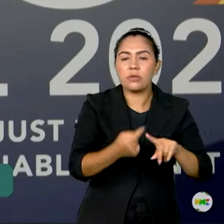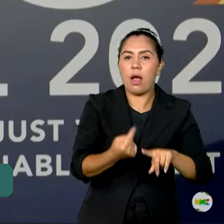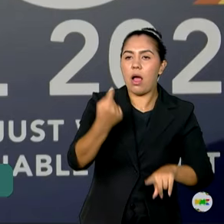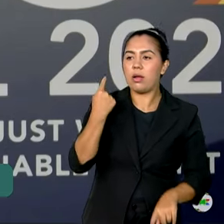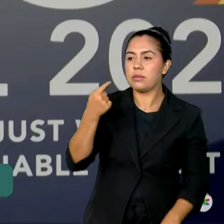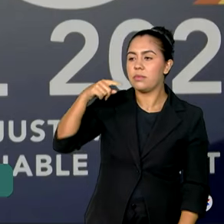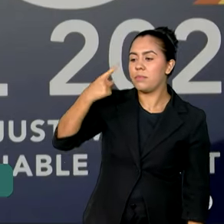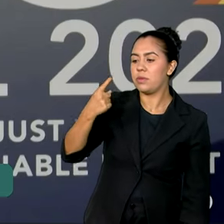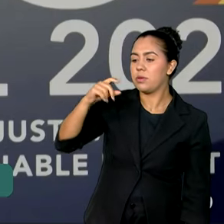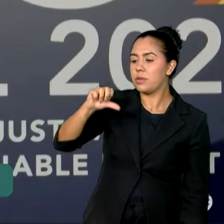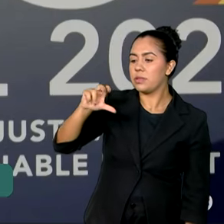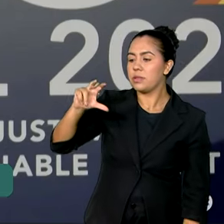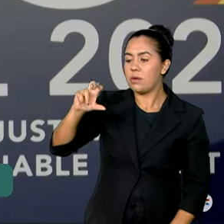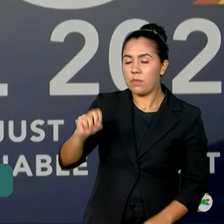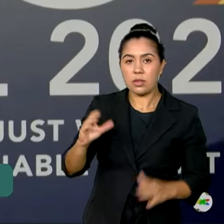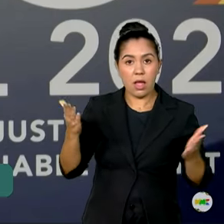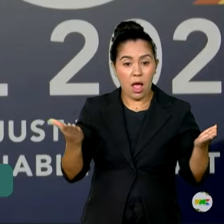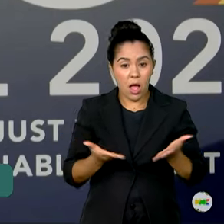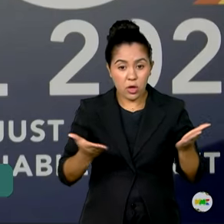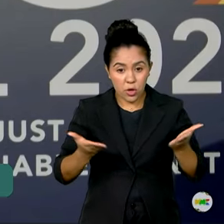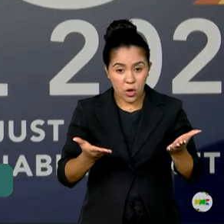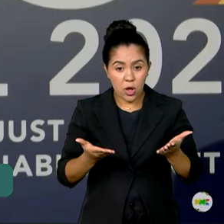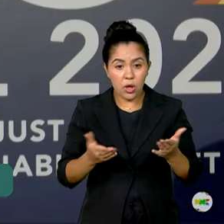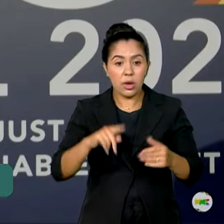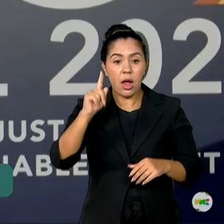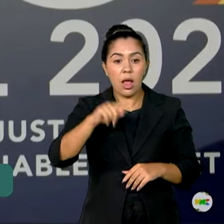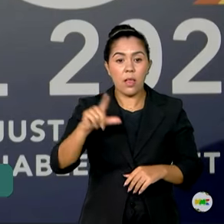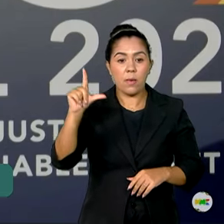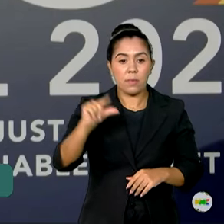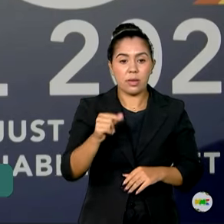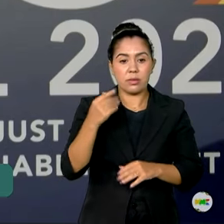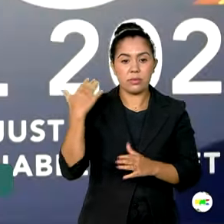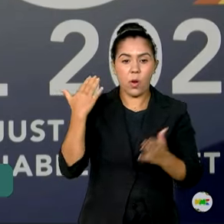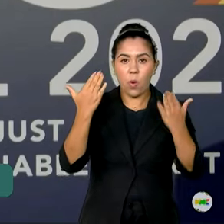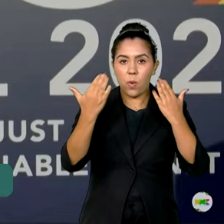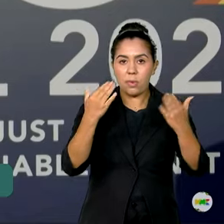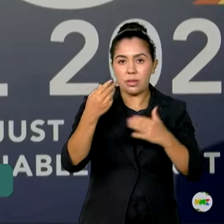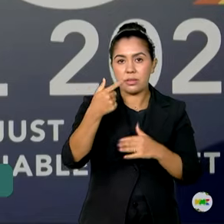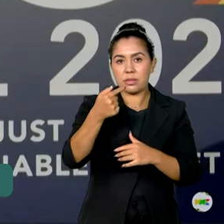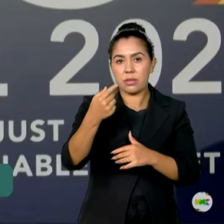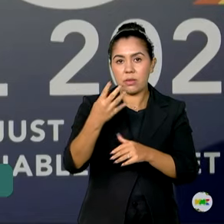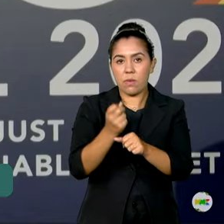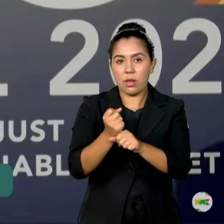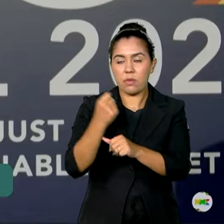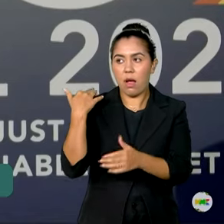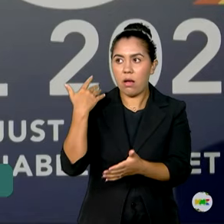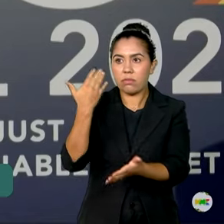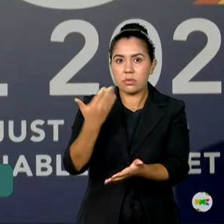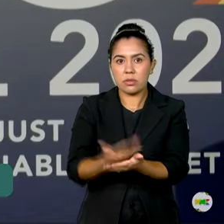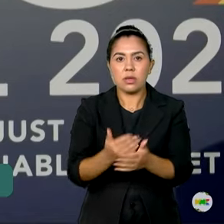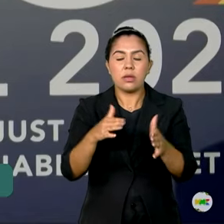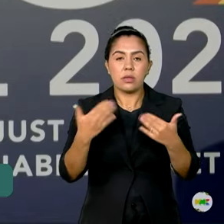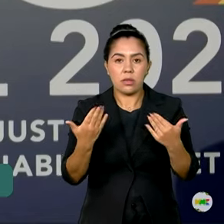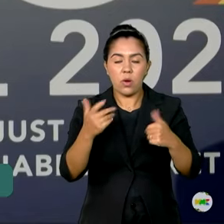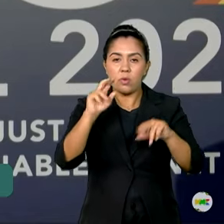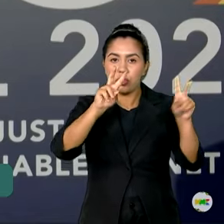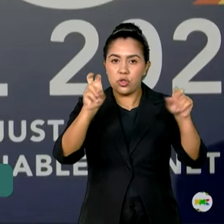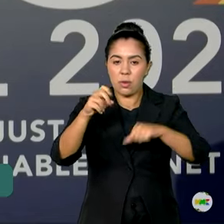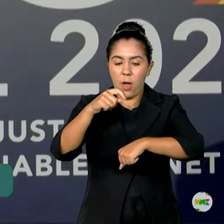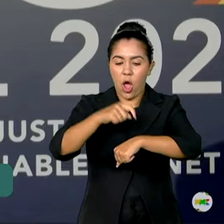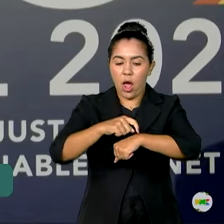menor volume hídrico desses últimos 74 anos. Então, o horário de verão, como ele é muito